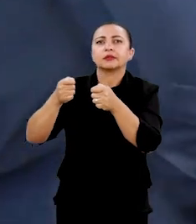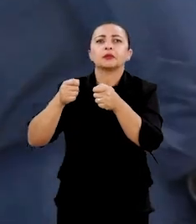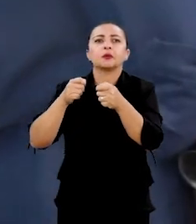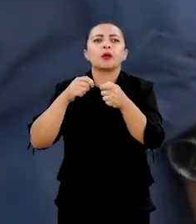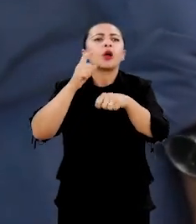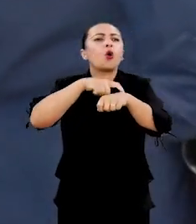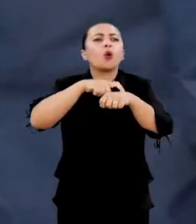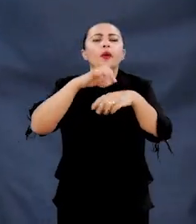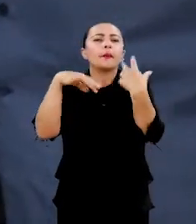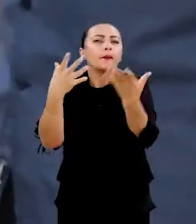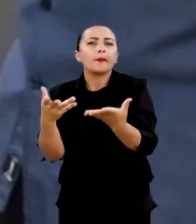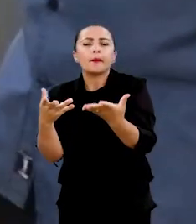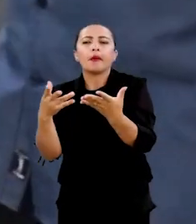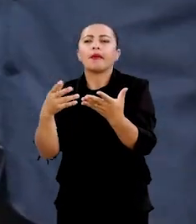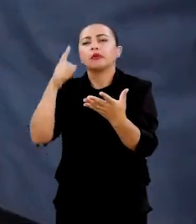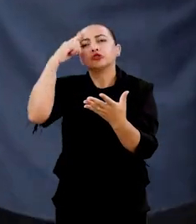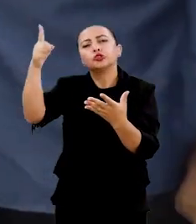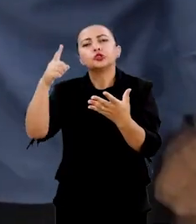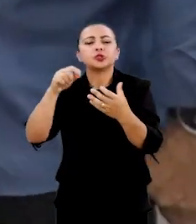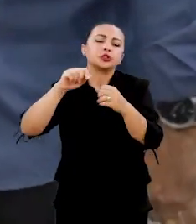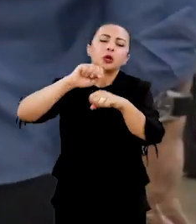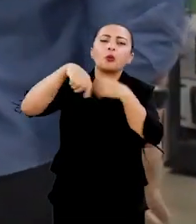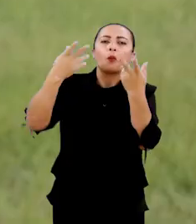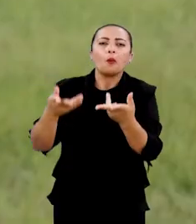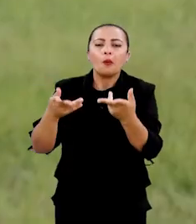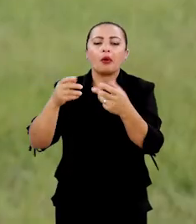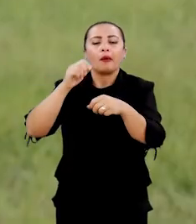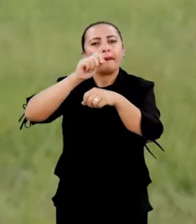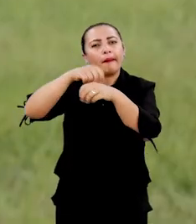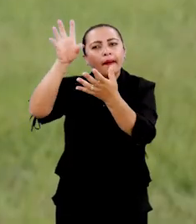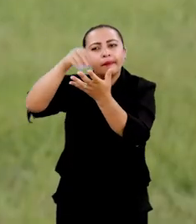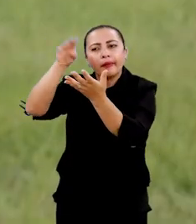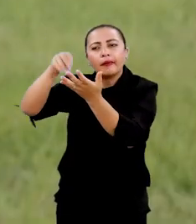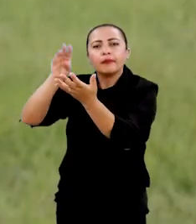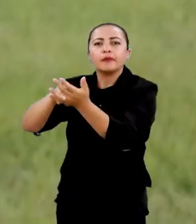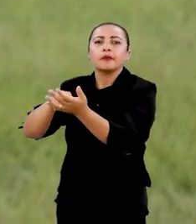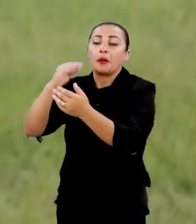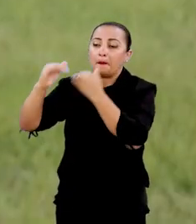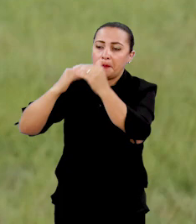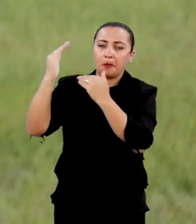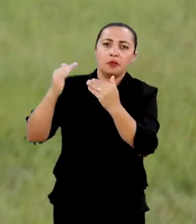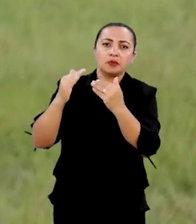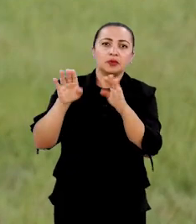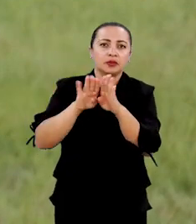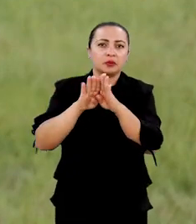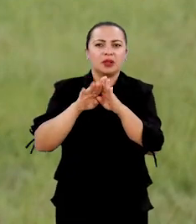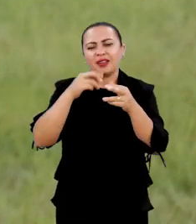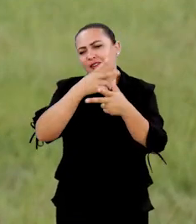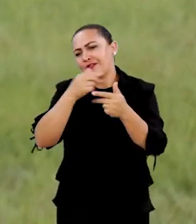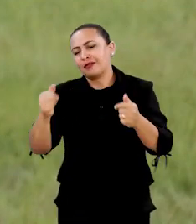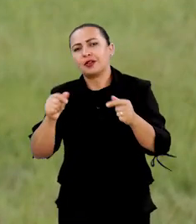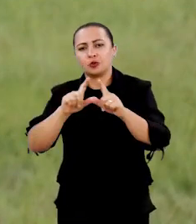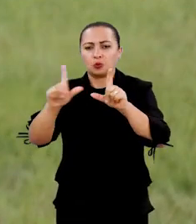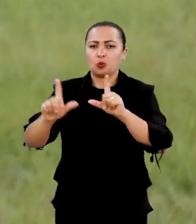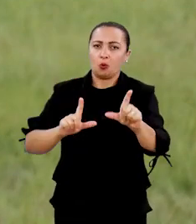perturbado esteve. E isso é importante para fazer simulações e para poder processar em diversos programas